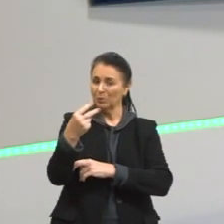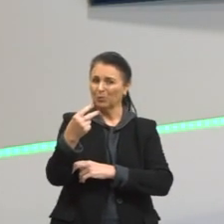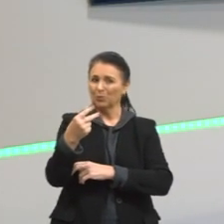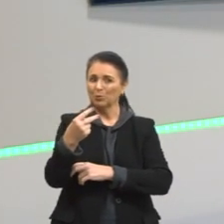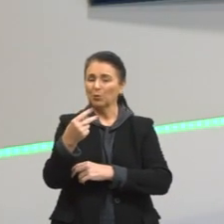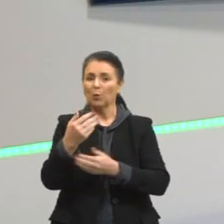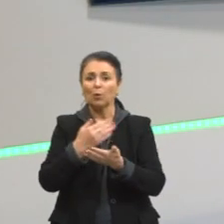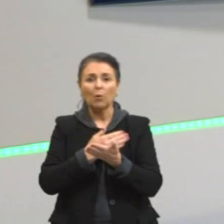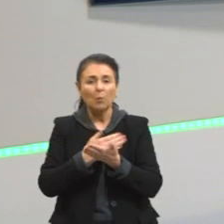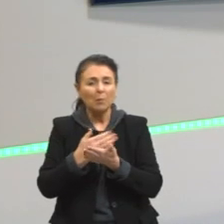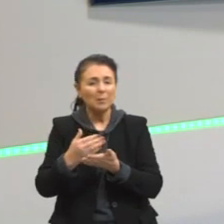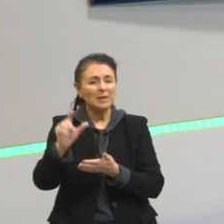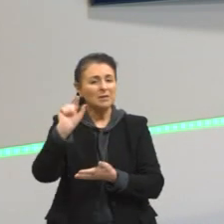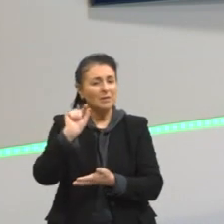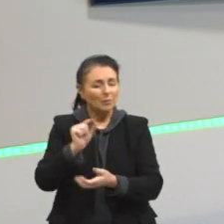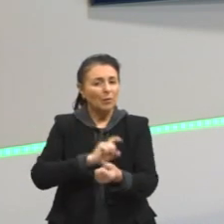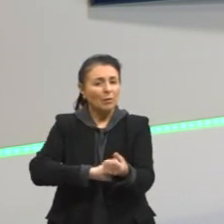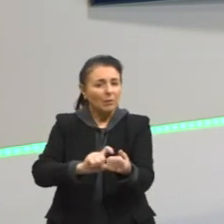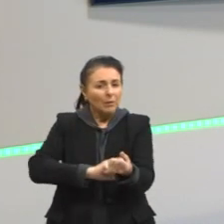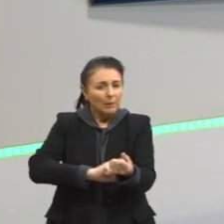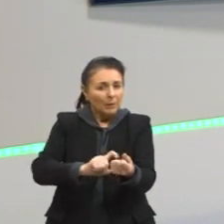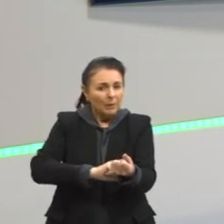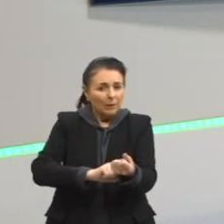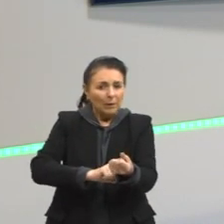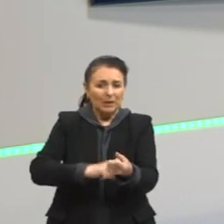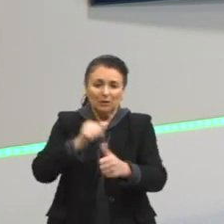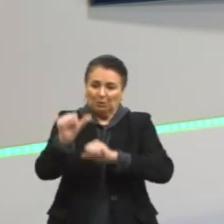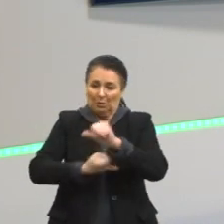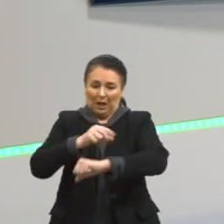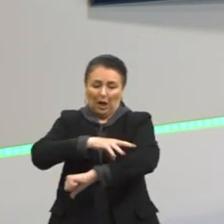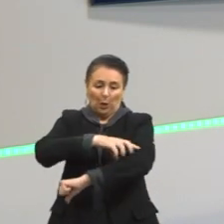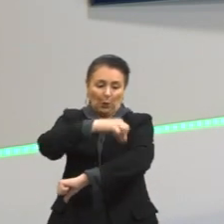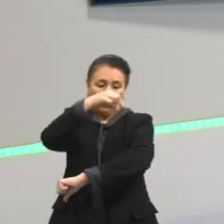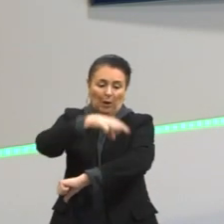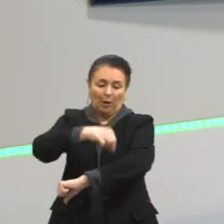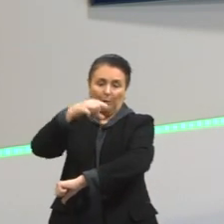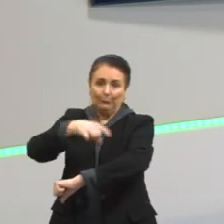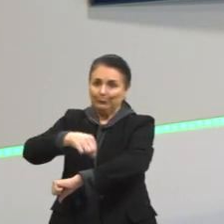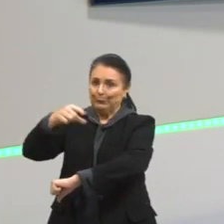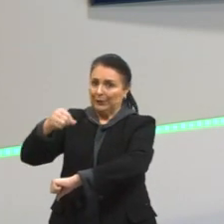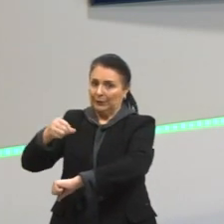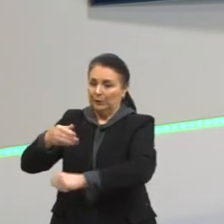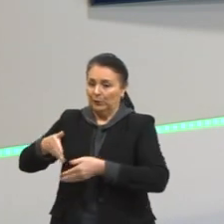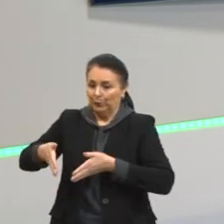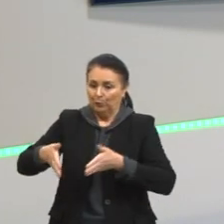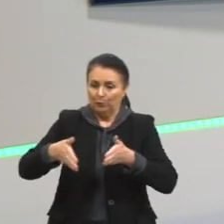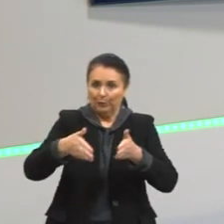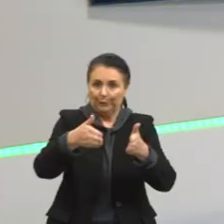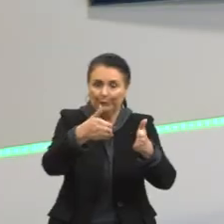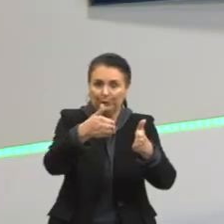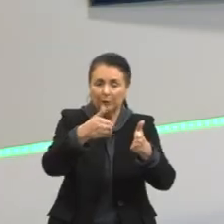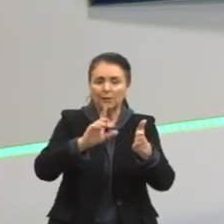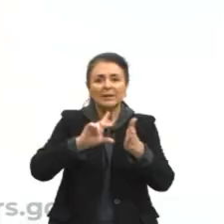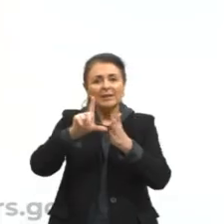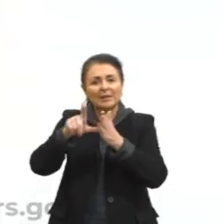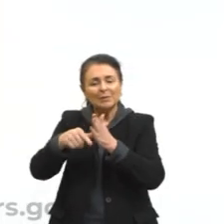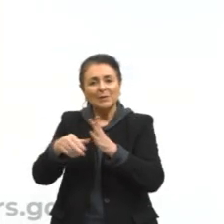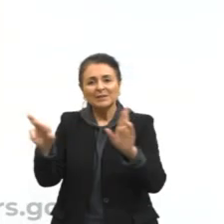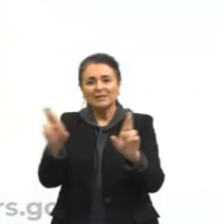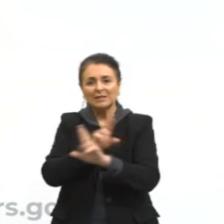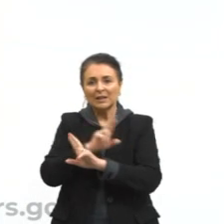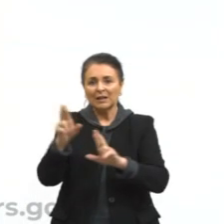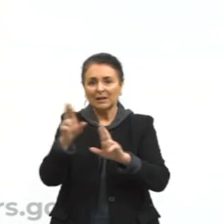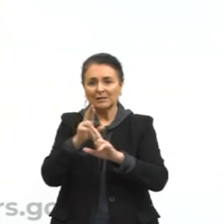tensão, trocaram uma pena no meio do caminho e, por fim, essa relação de